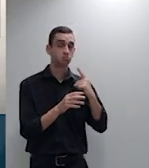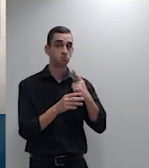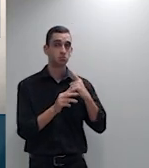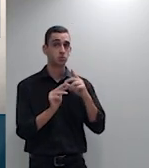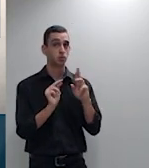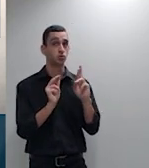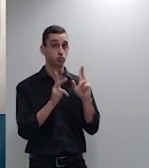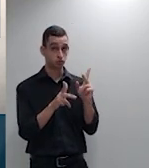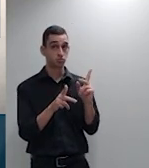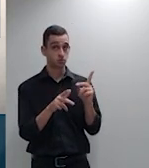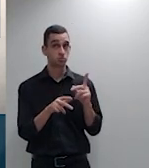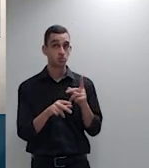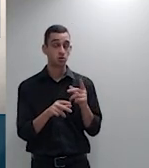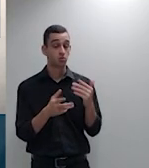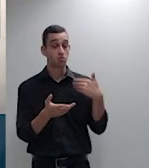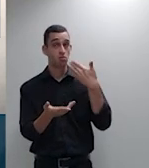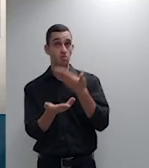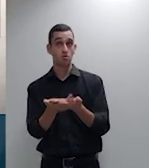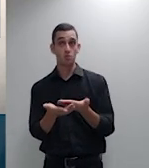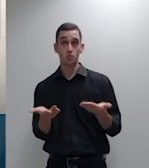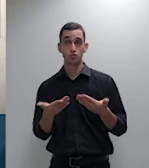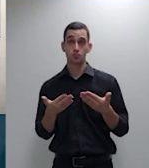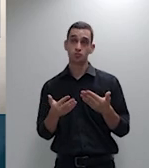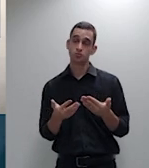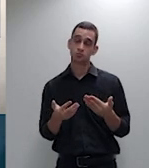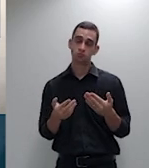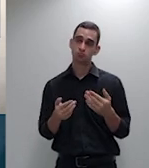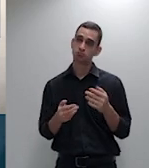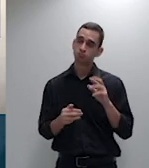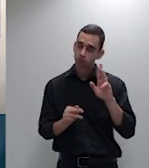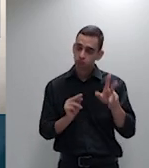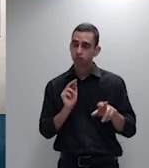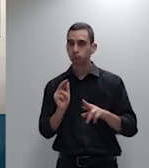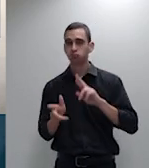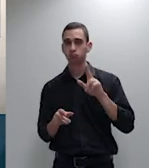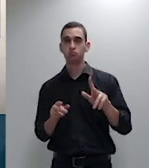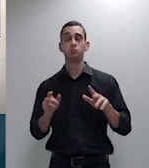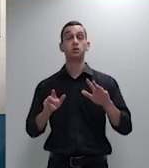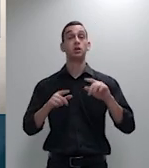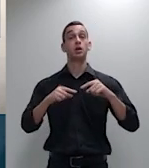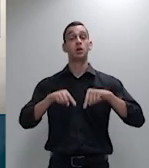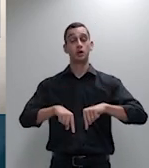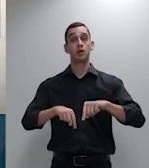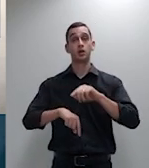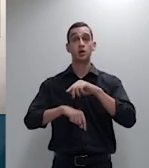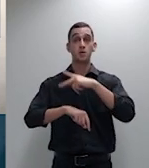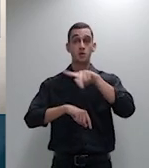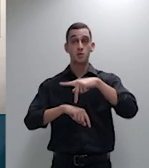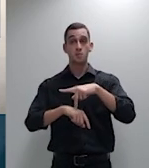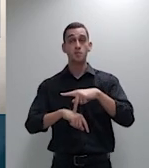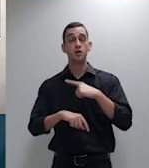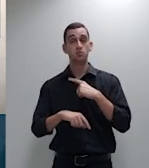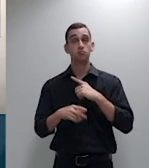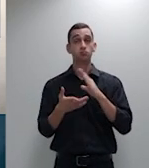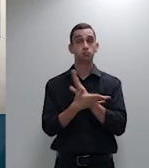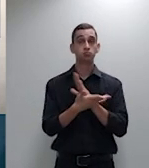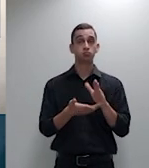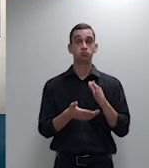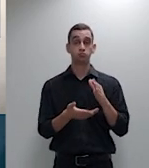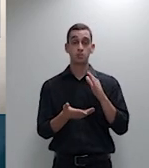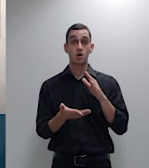em que é normal no país a coparticipação interna dos beneficiários esses